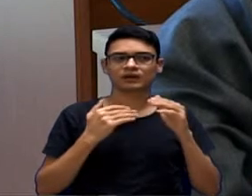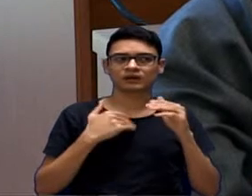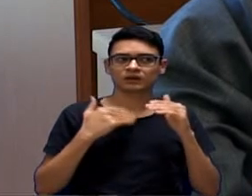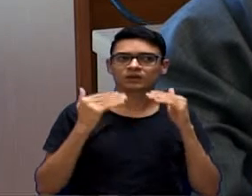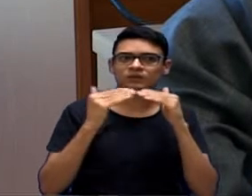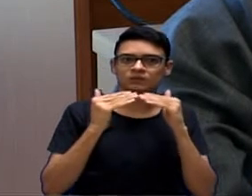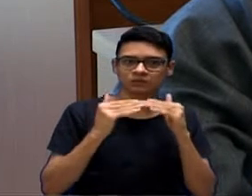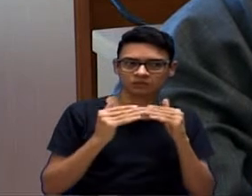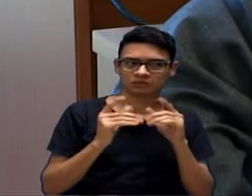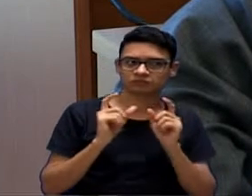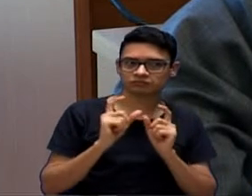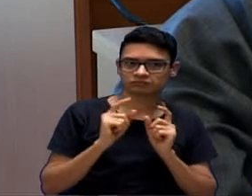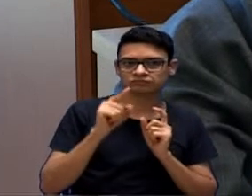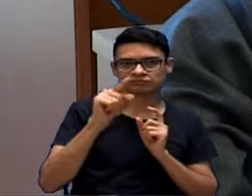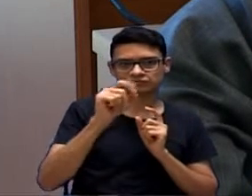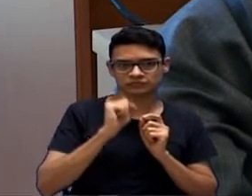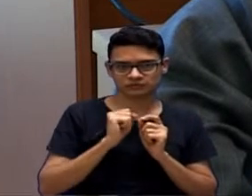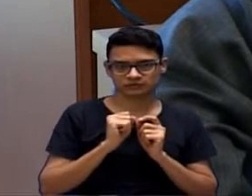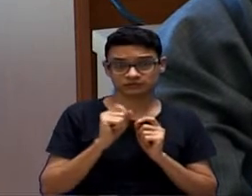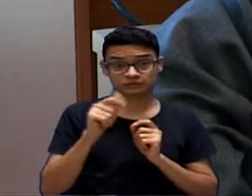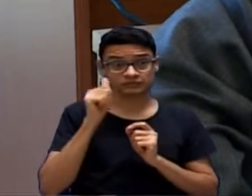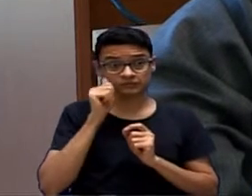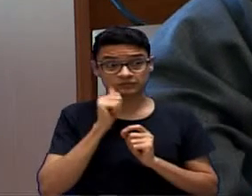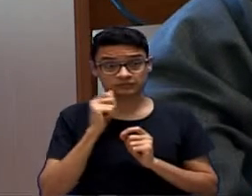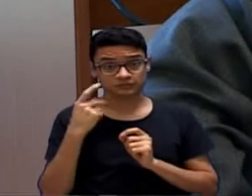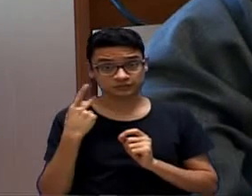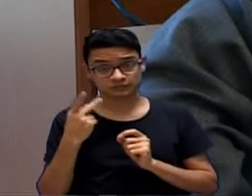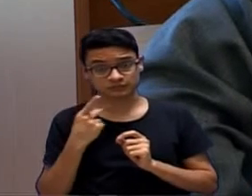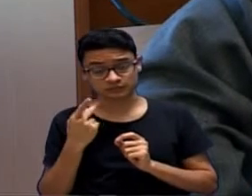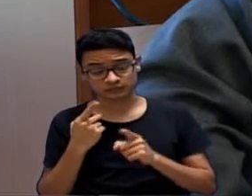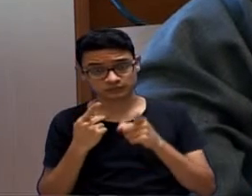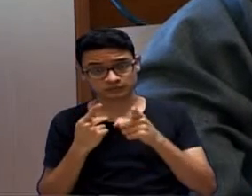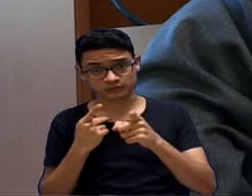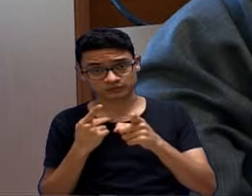excelência, como vereadora, assim como eu, tem todo...